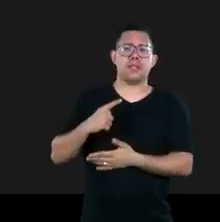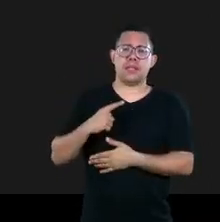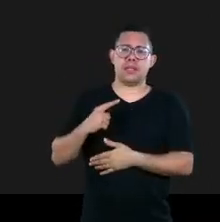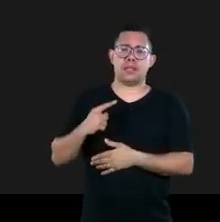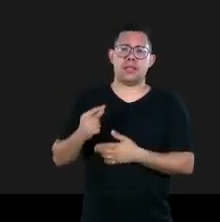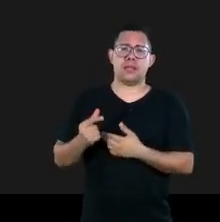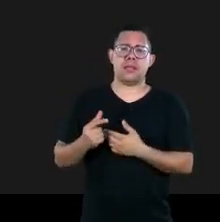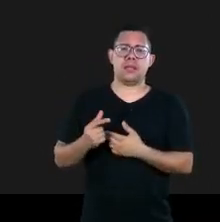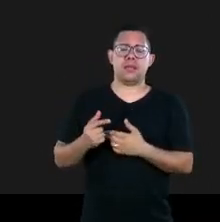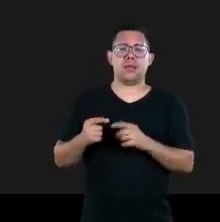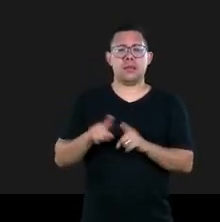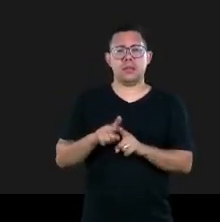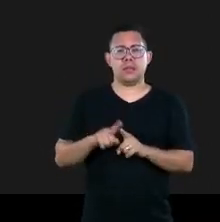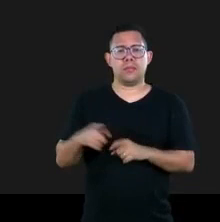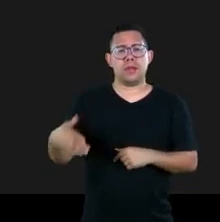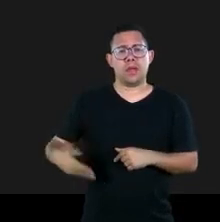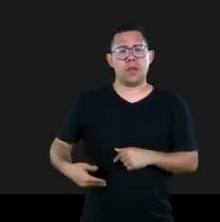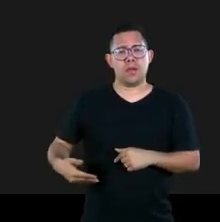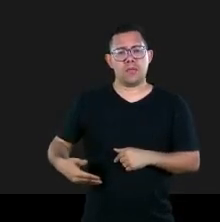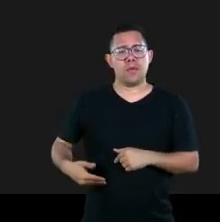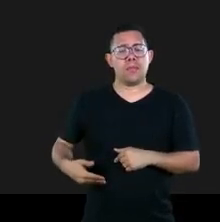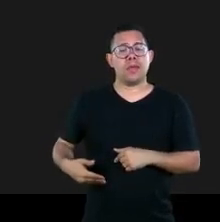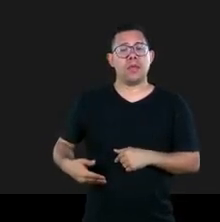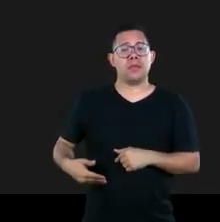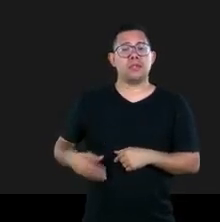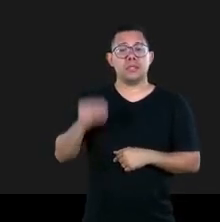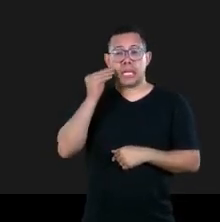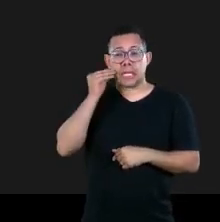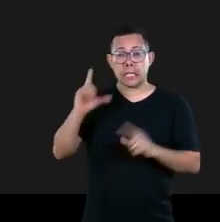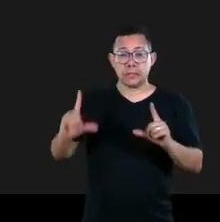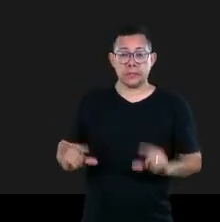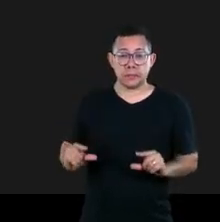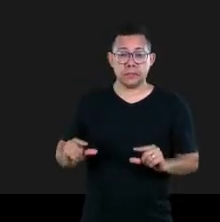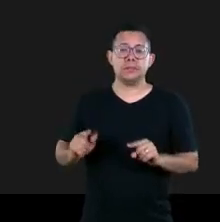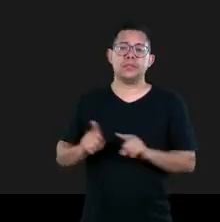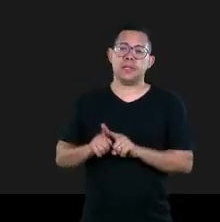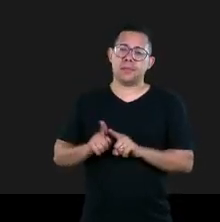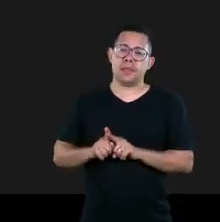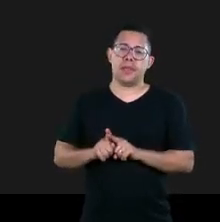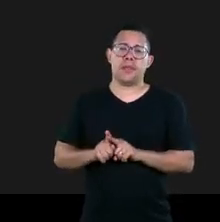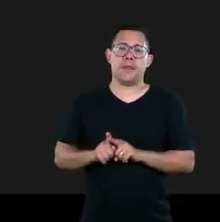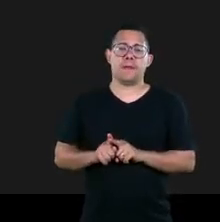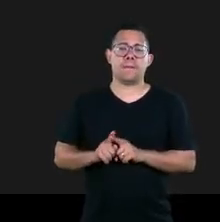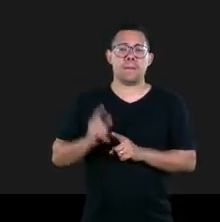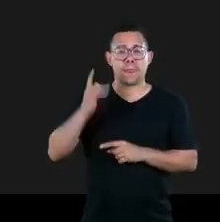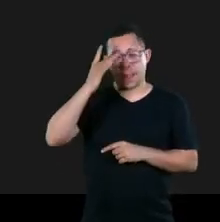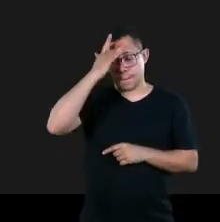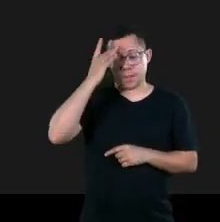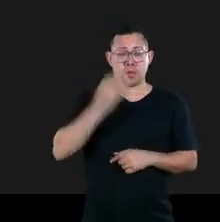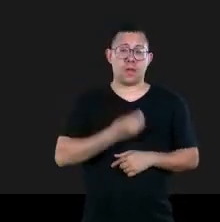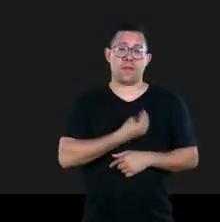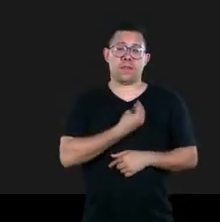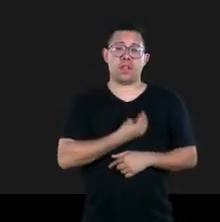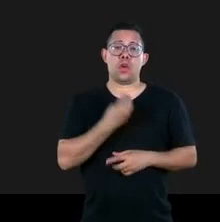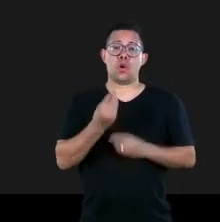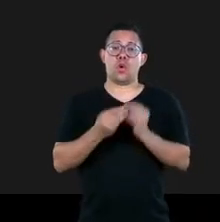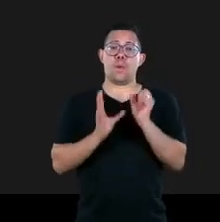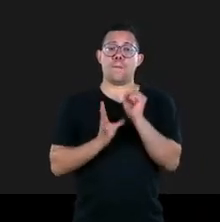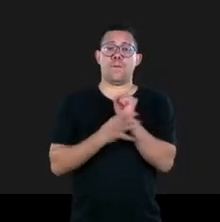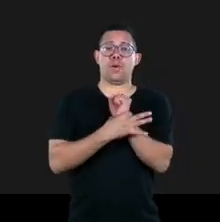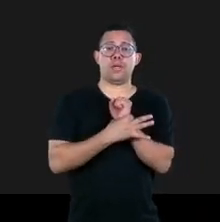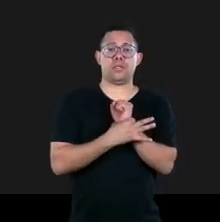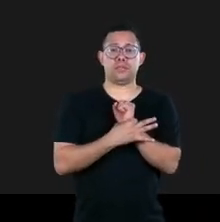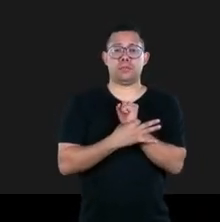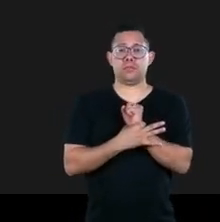relação a fome né o combate a fome as condições de vida das pessoas né de garantir uma